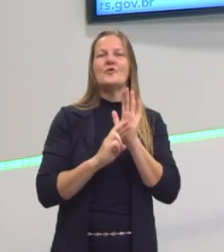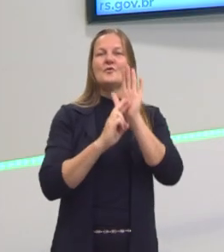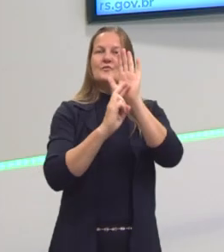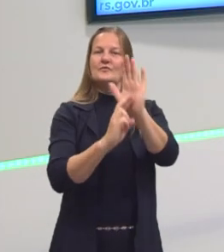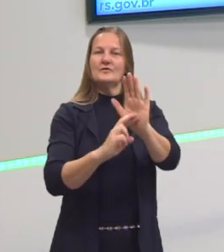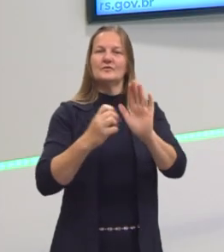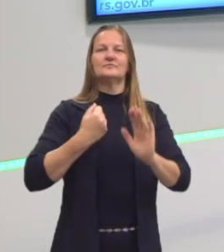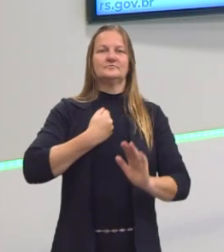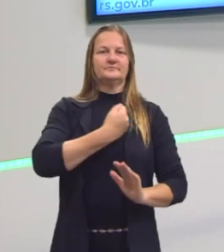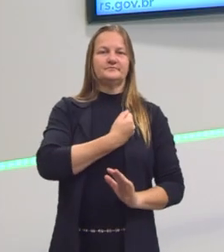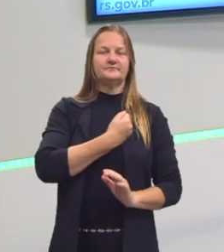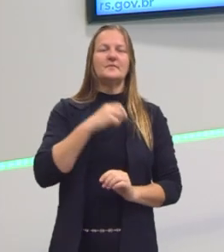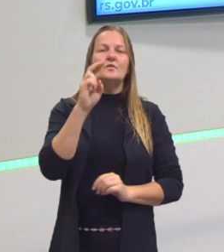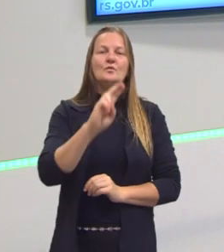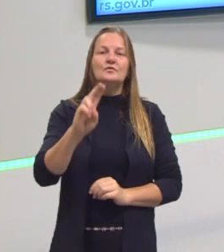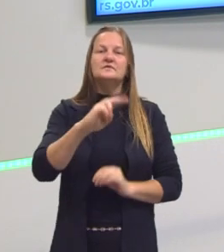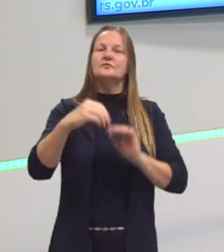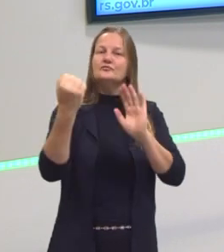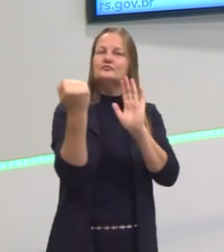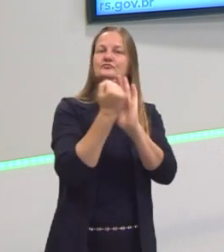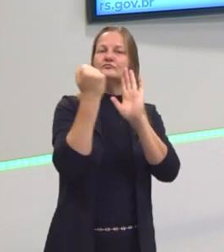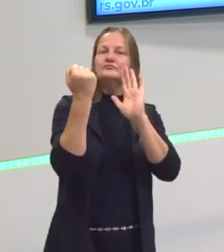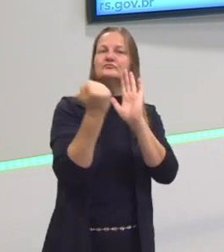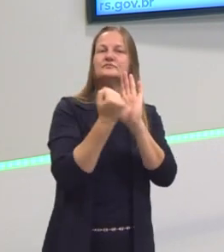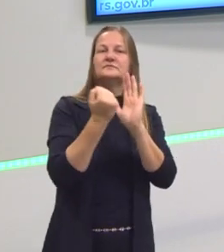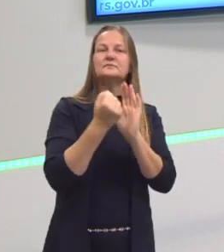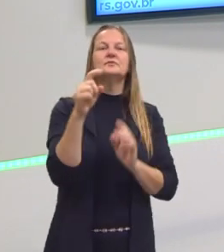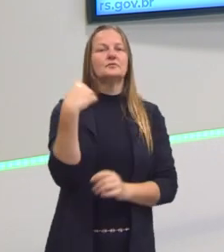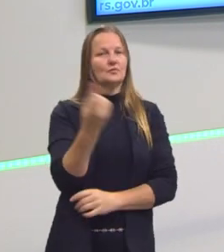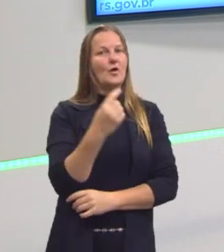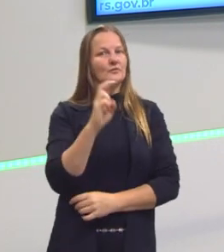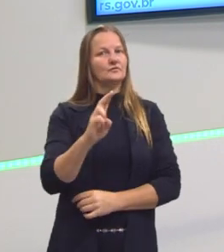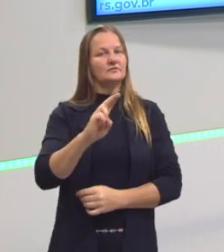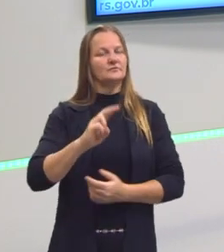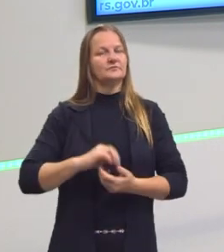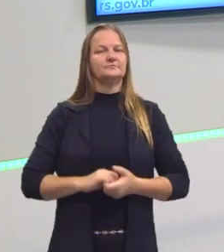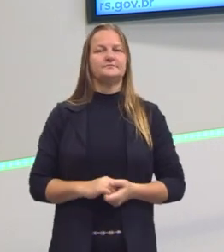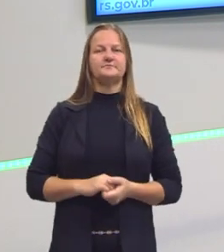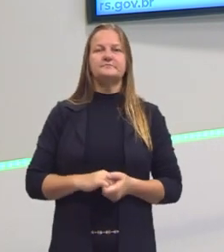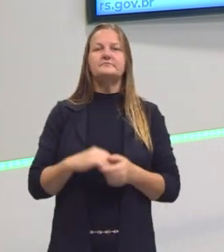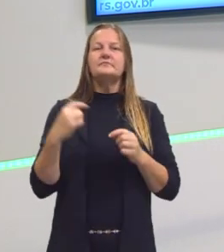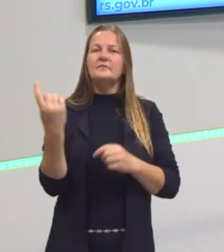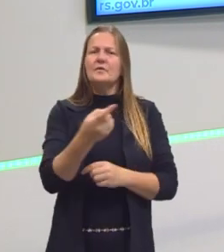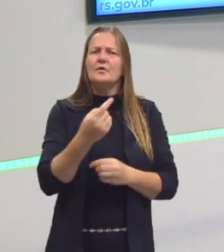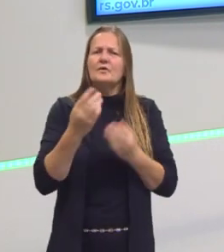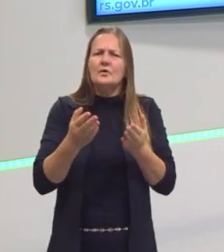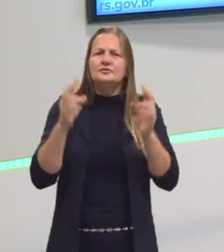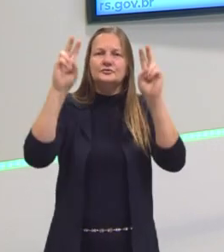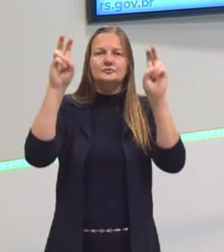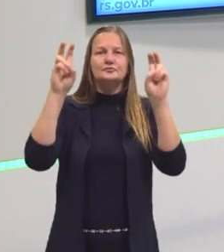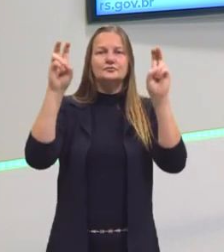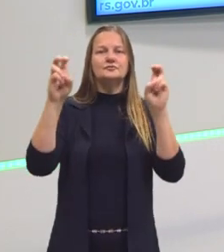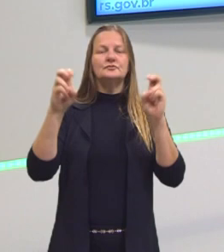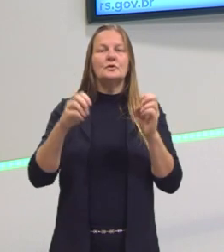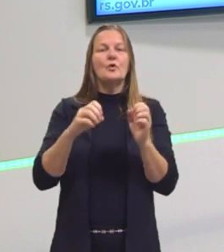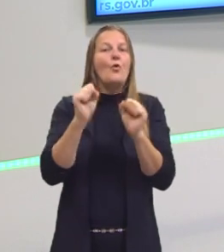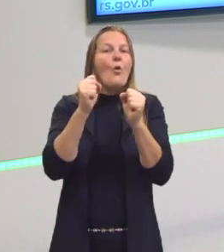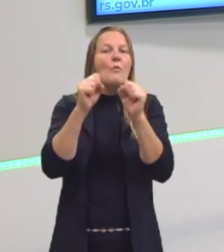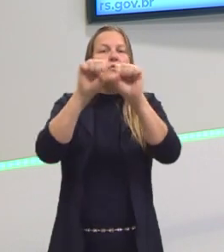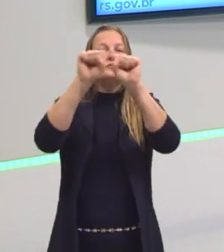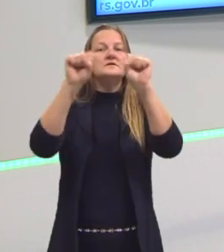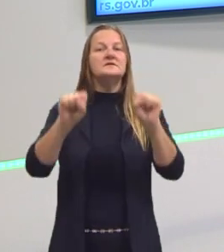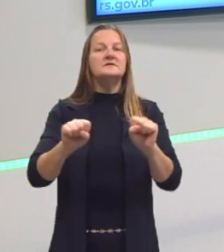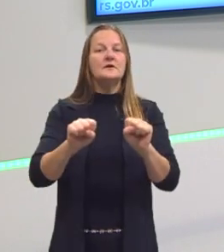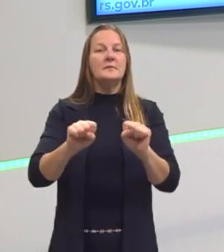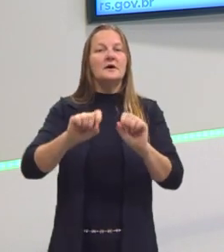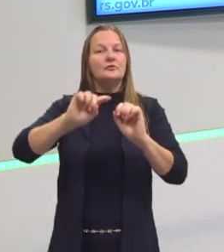números, usando esses símbolos que a gente utiliza hoje. Nós vamos tratar então do sistema de numeração decimal,